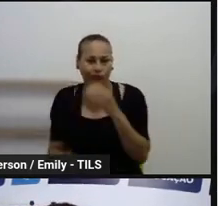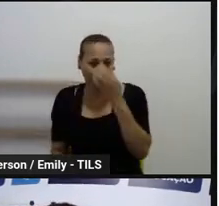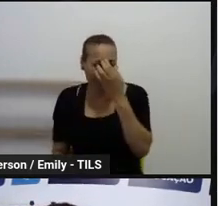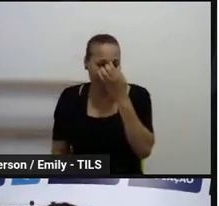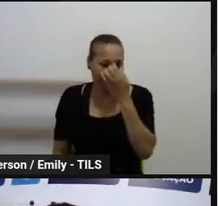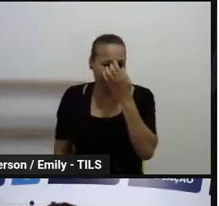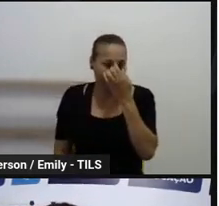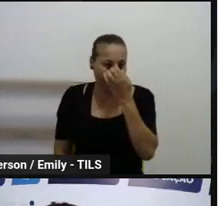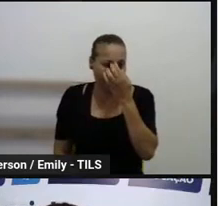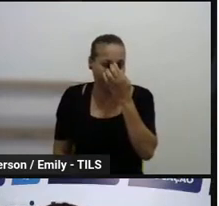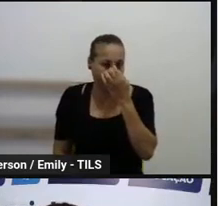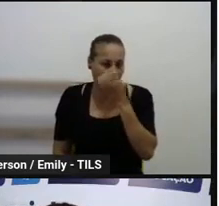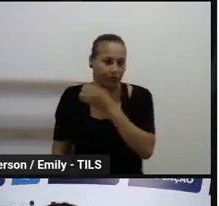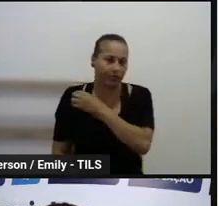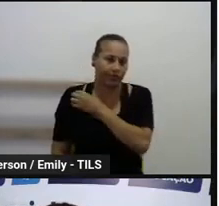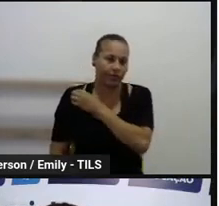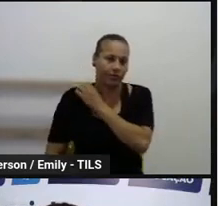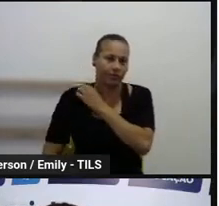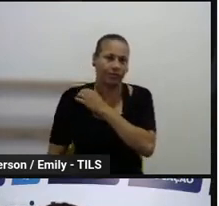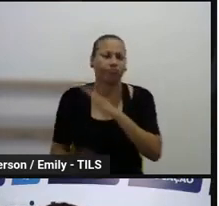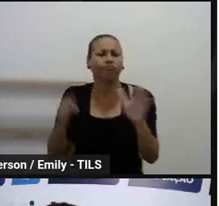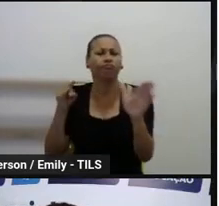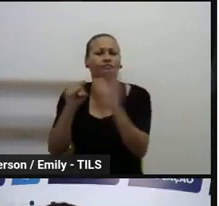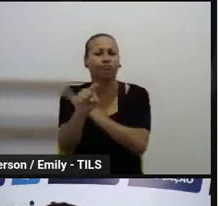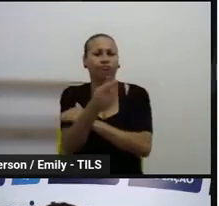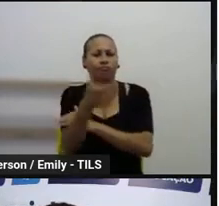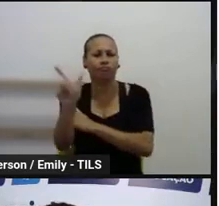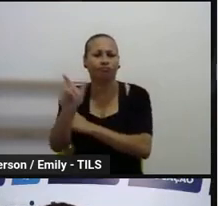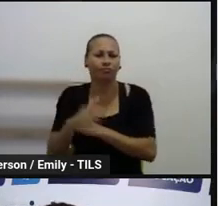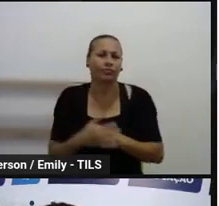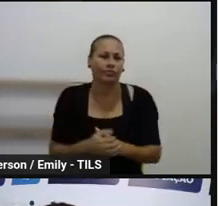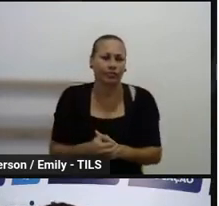Teve outra pergunta também,